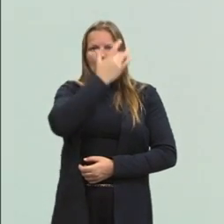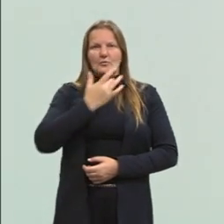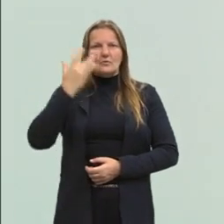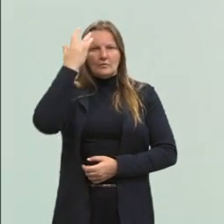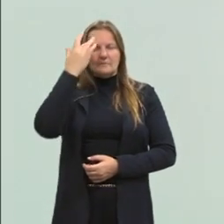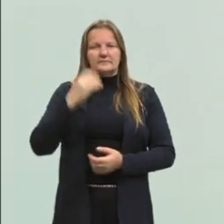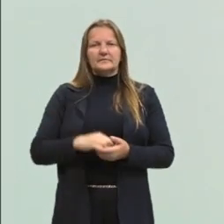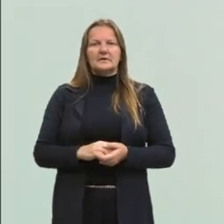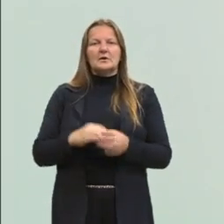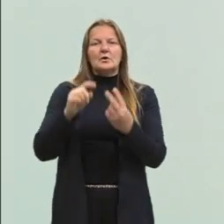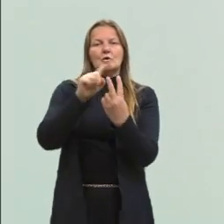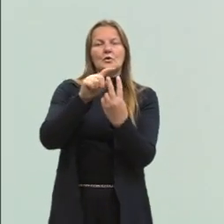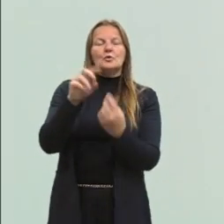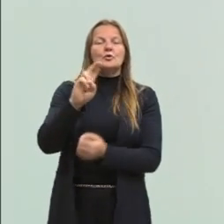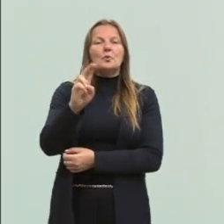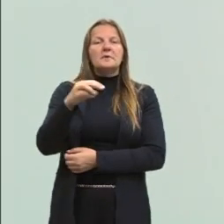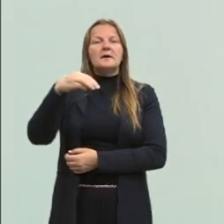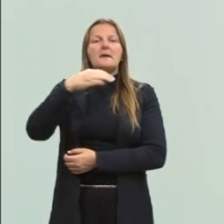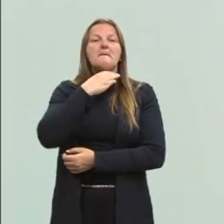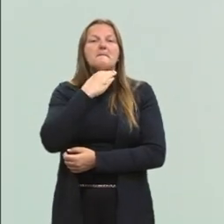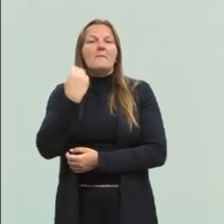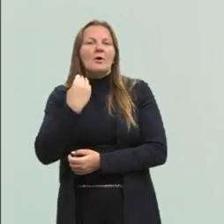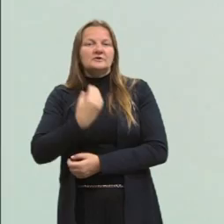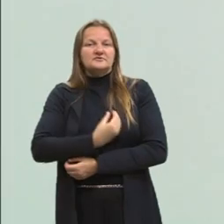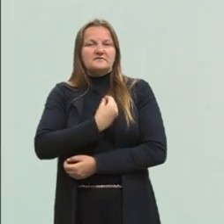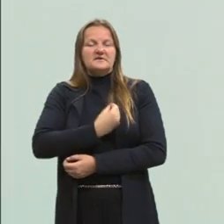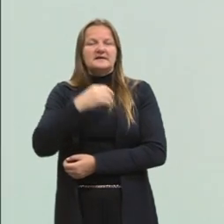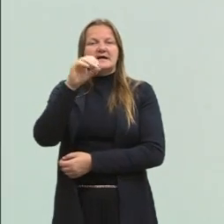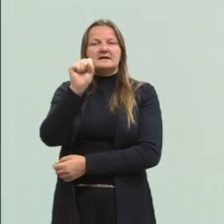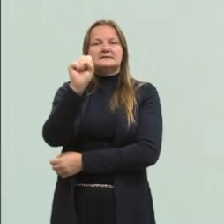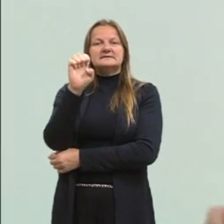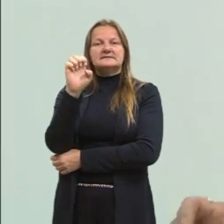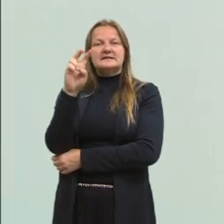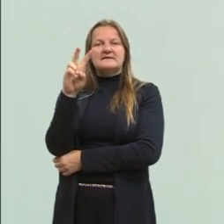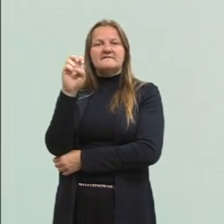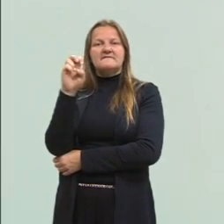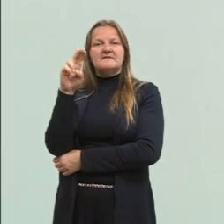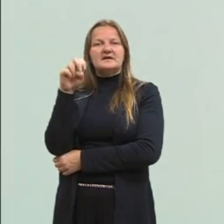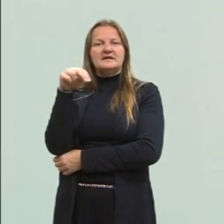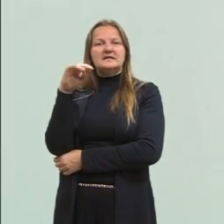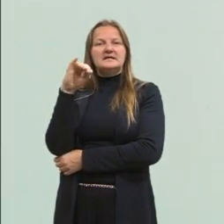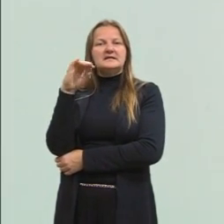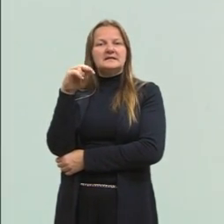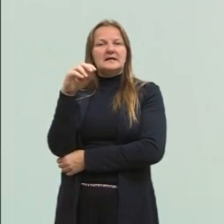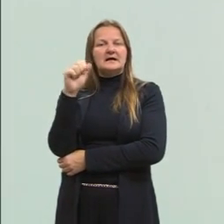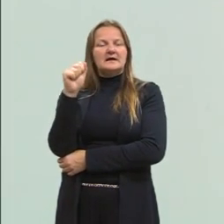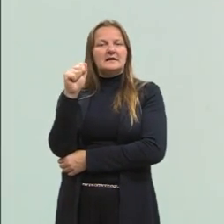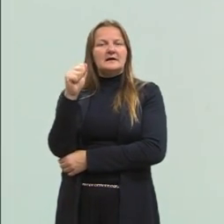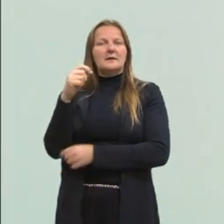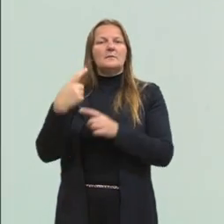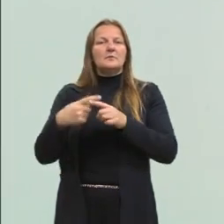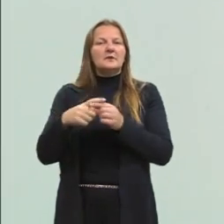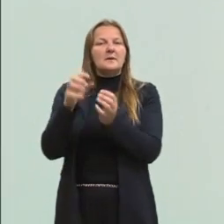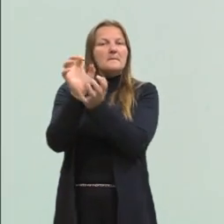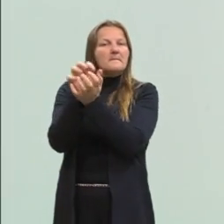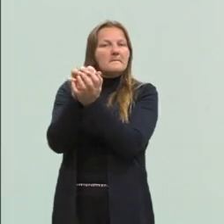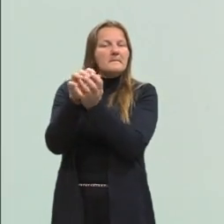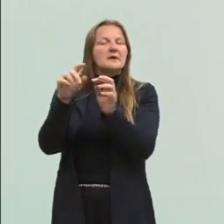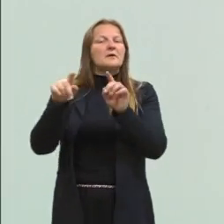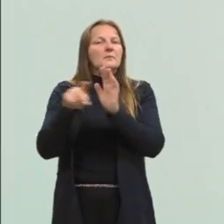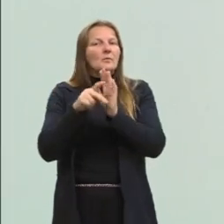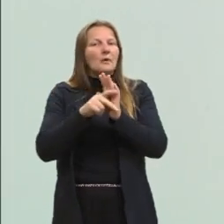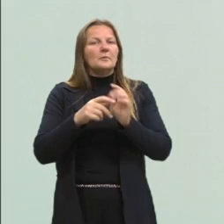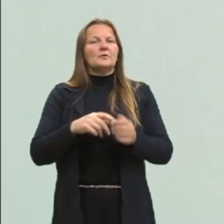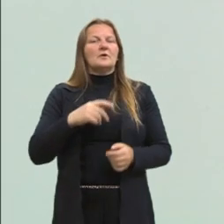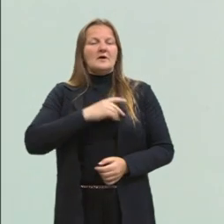Morte e Vida Severina, onde ele vai falar, o subtítulo é Alto de Natal Pernambucano. Então, ele vai falar da